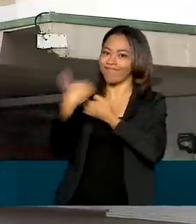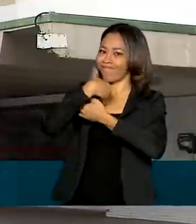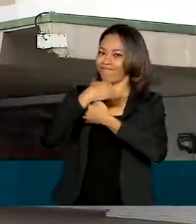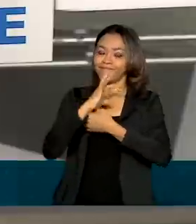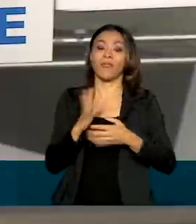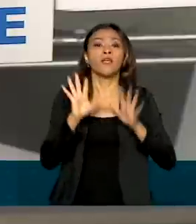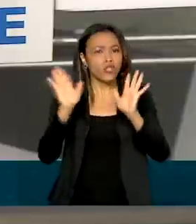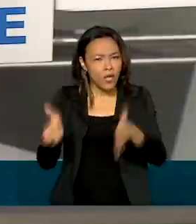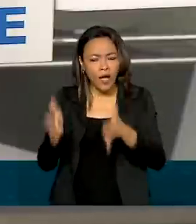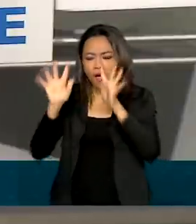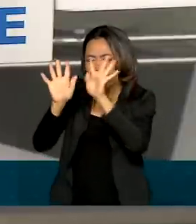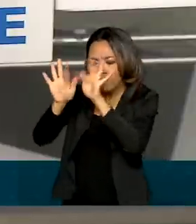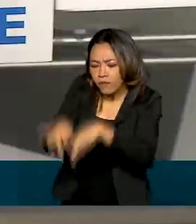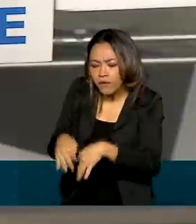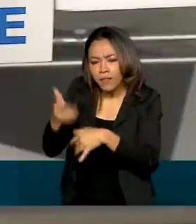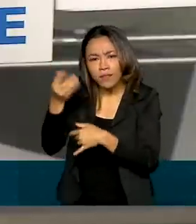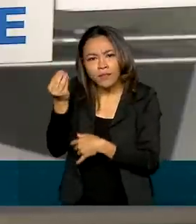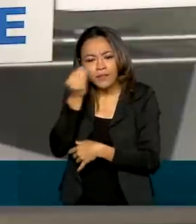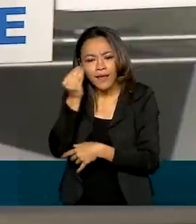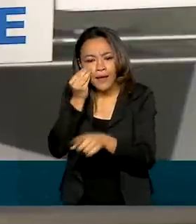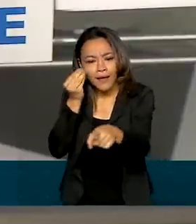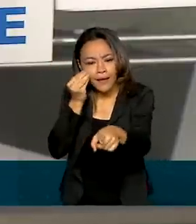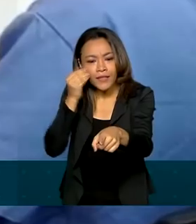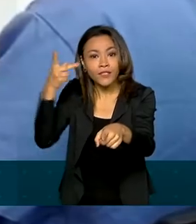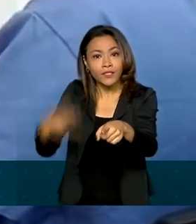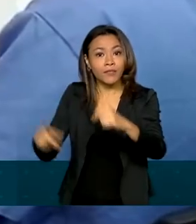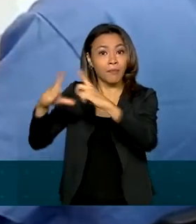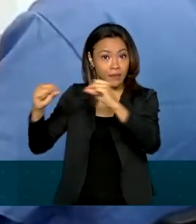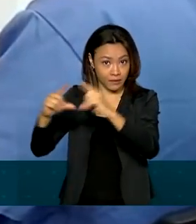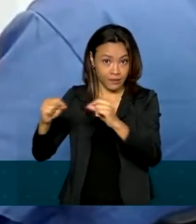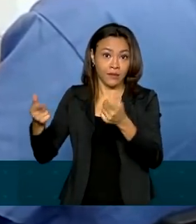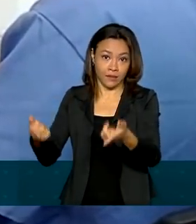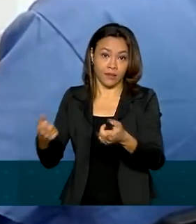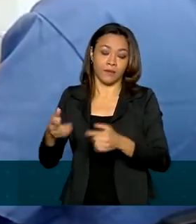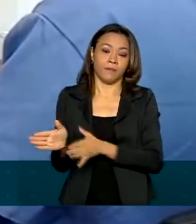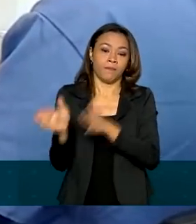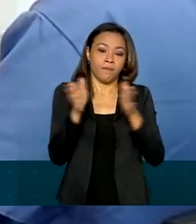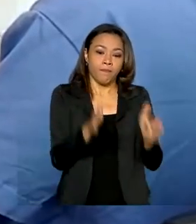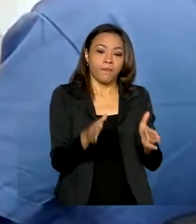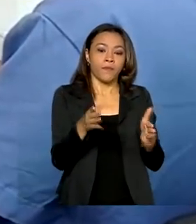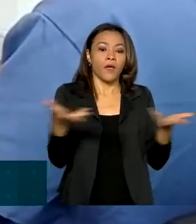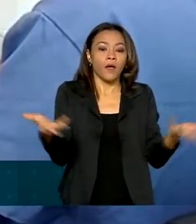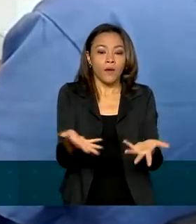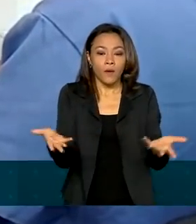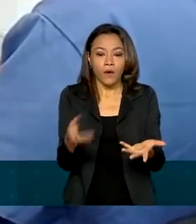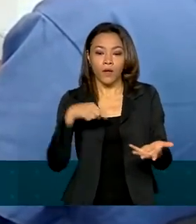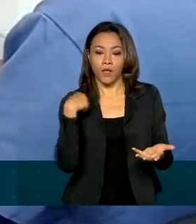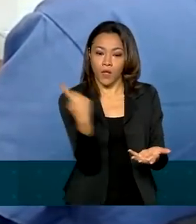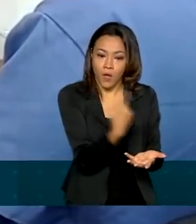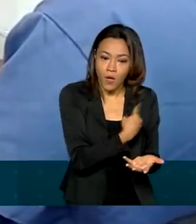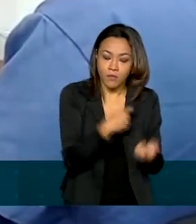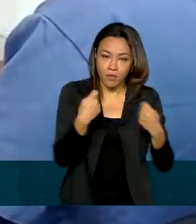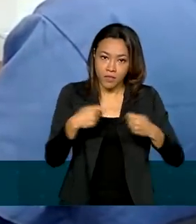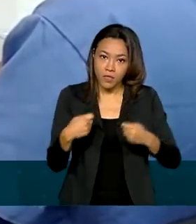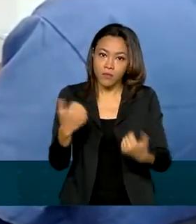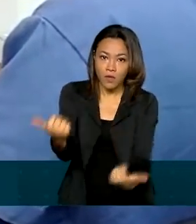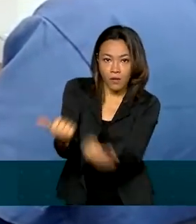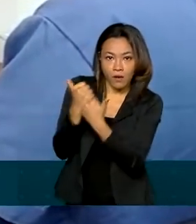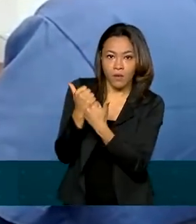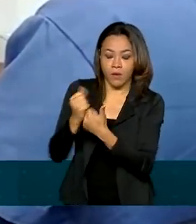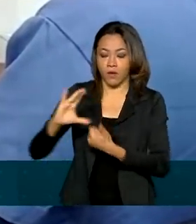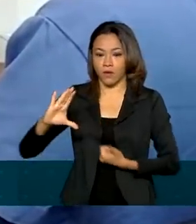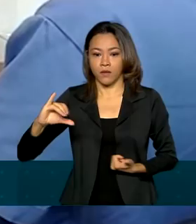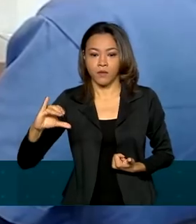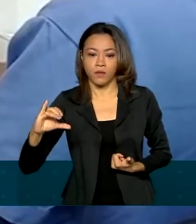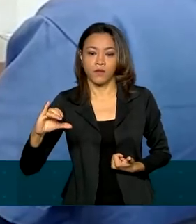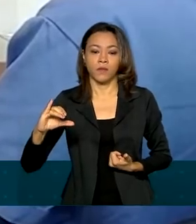de testes no Hospital Regional da Asa Norte, em Brasília. Nesse momento, nós temos que nos amparar na ciência e junto